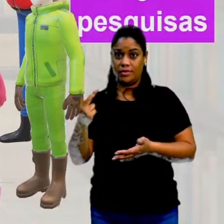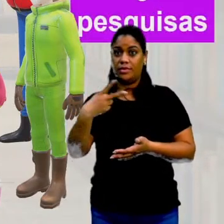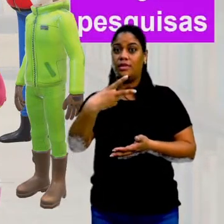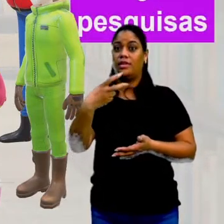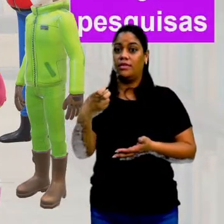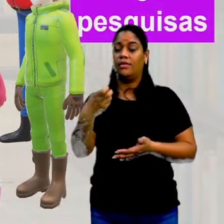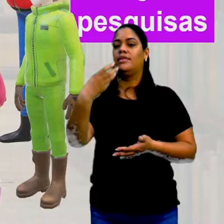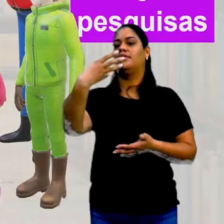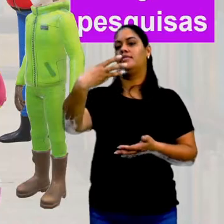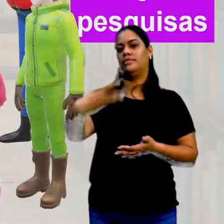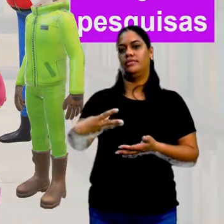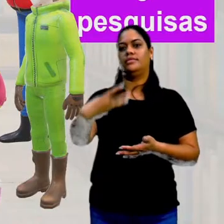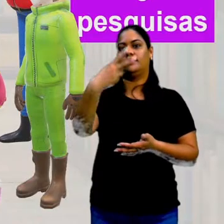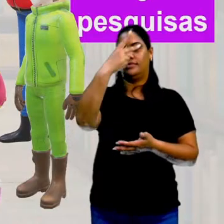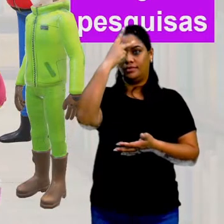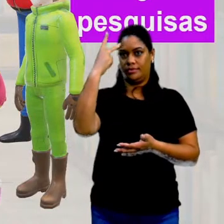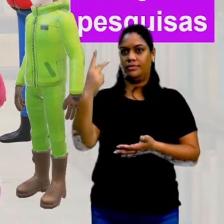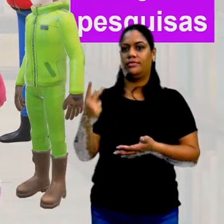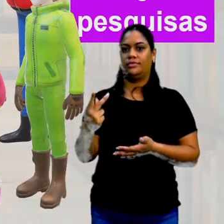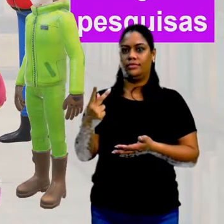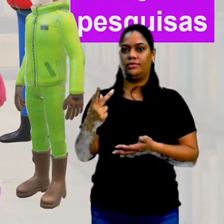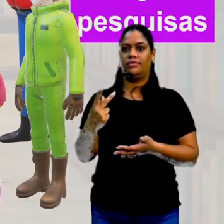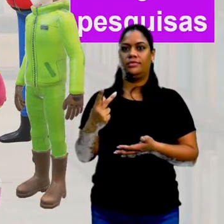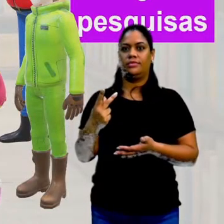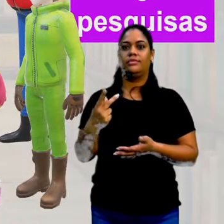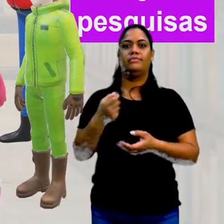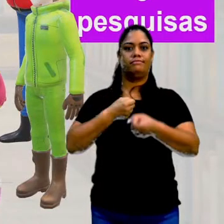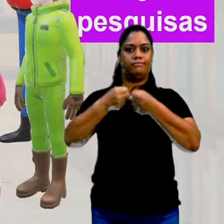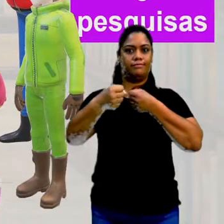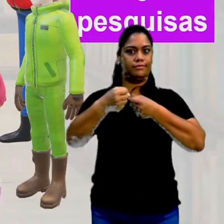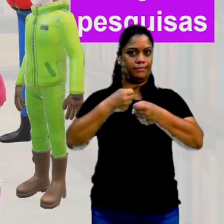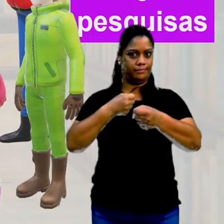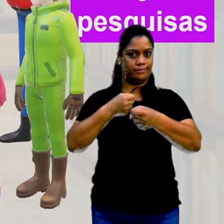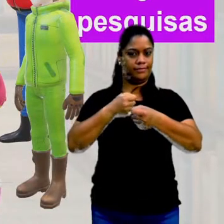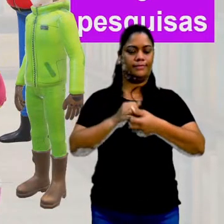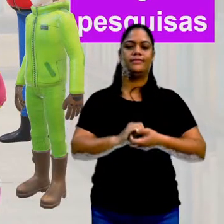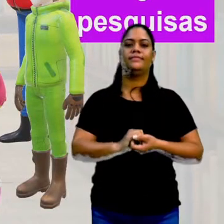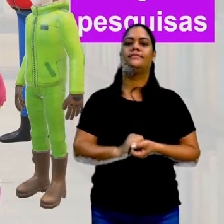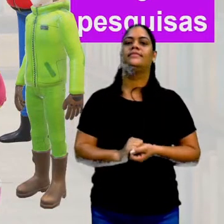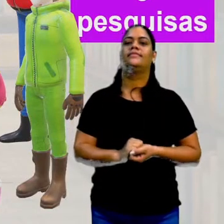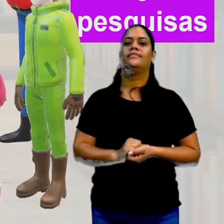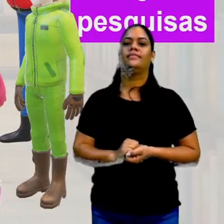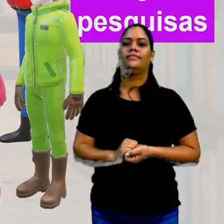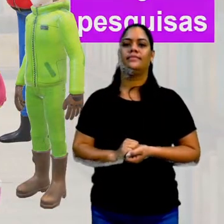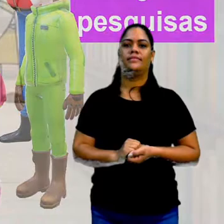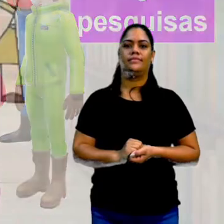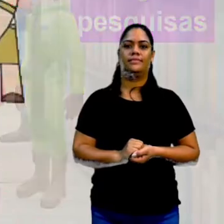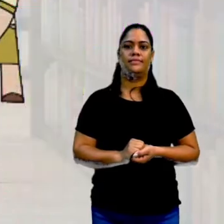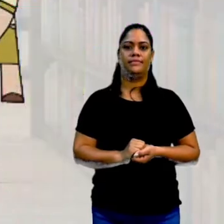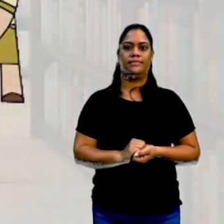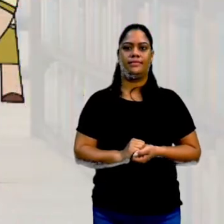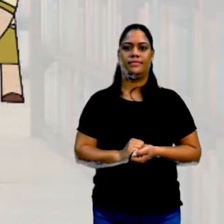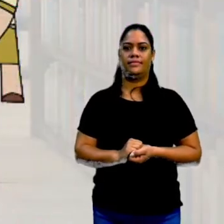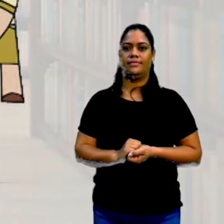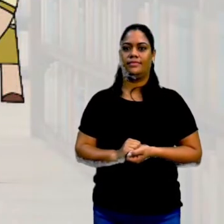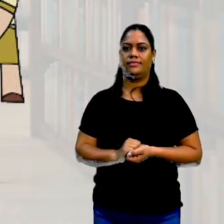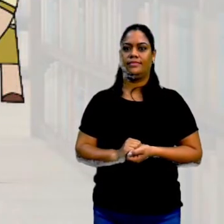igual a 3 pesquisas. 3 pessoas vão ser pesquisadas, está certo? Então,